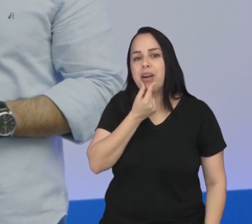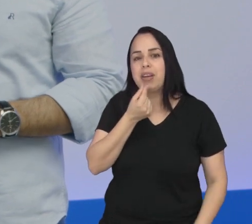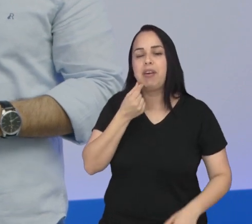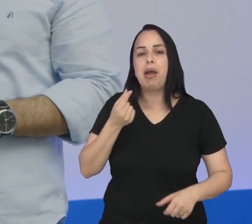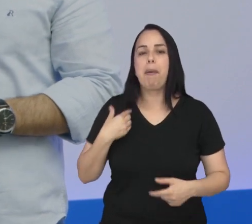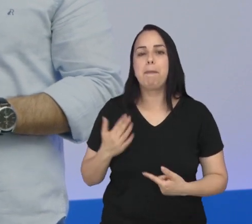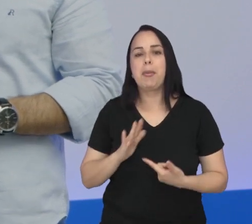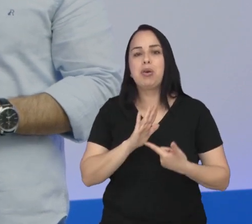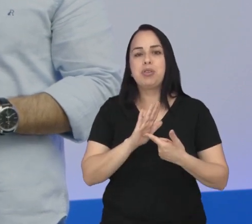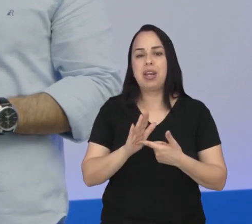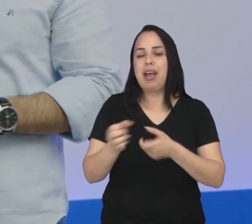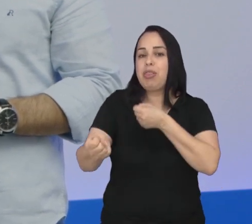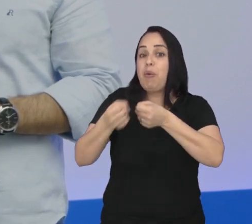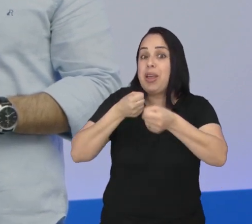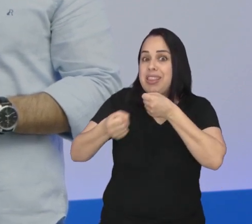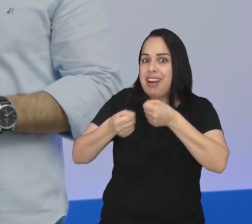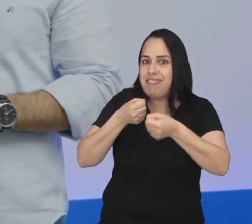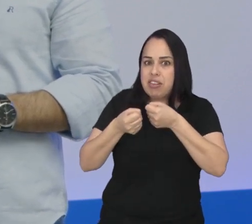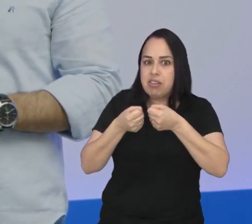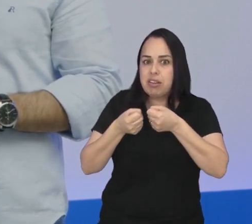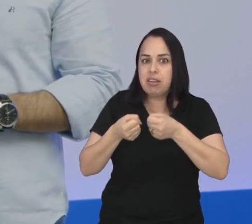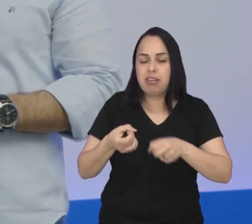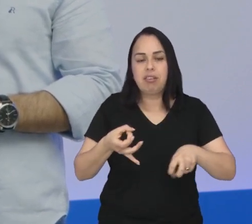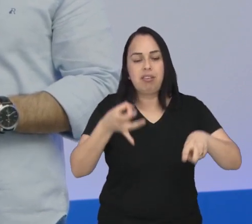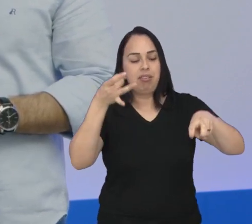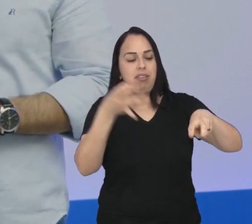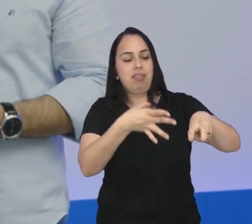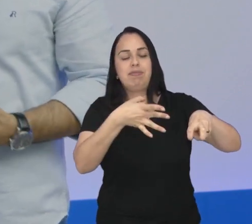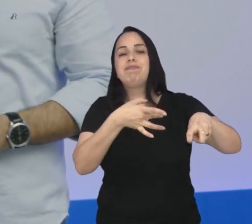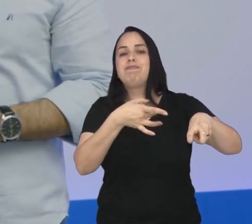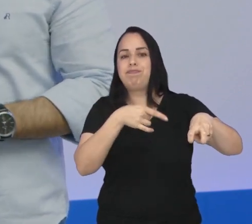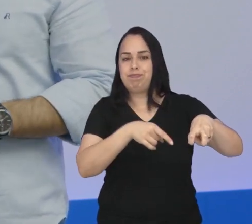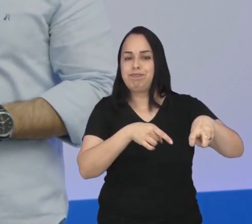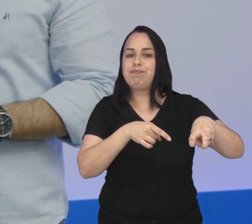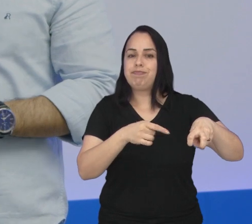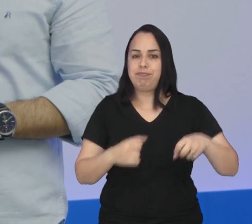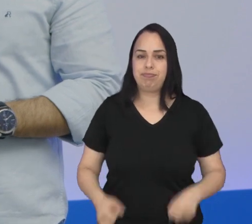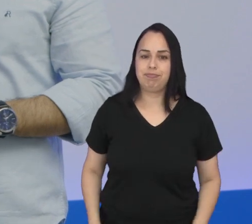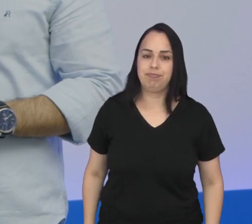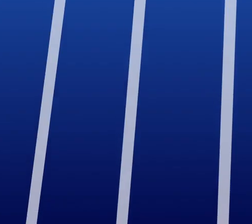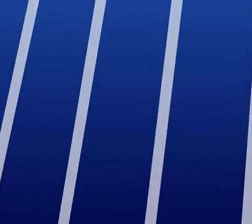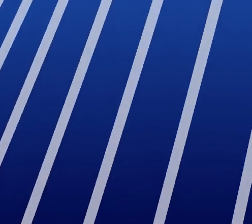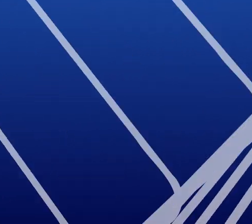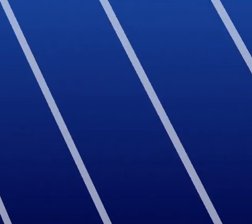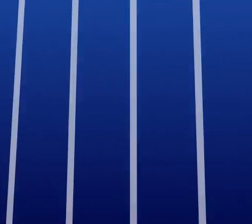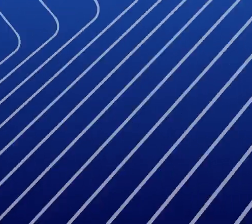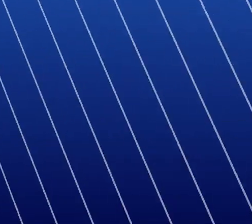que vai mostrar no quadro Boletim Entrevista, que abandono também é questão de saúde pública.